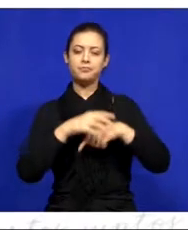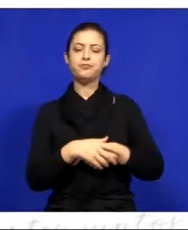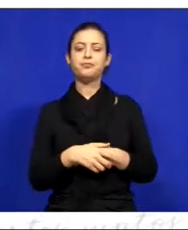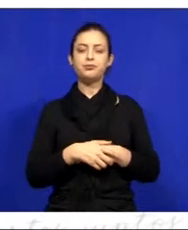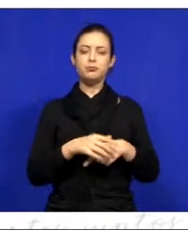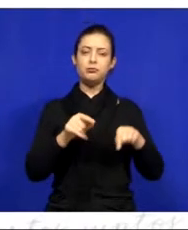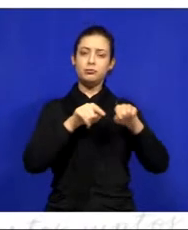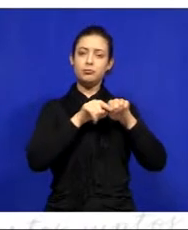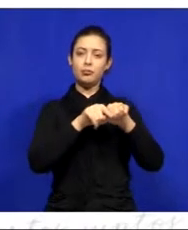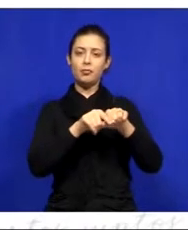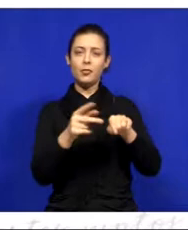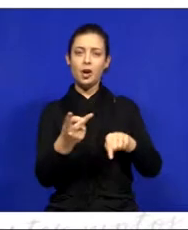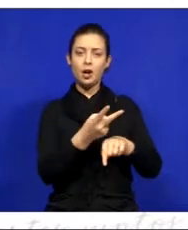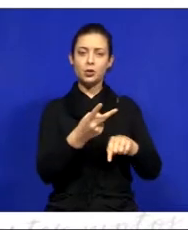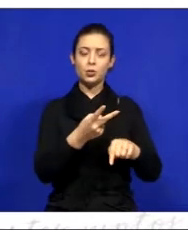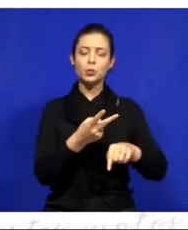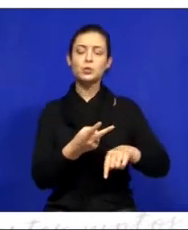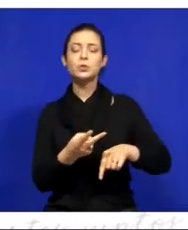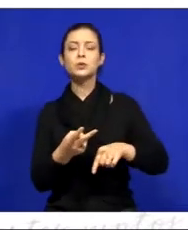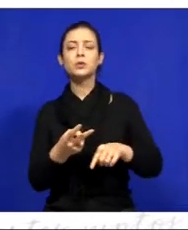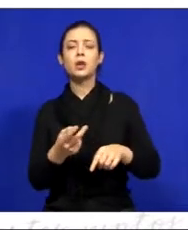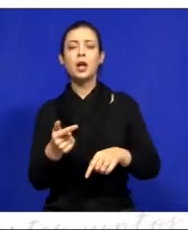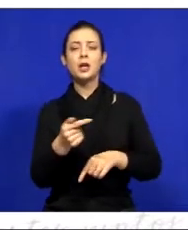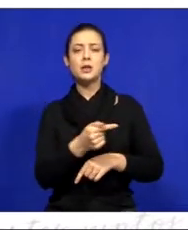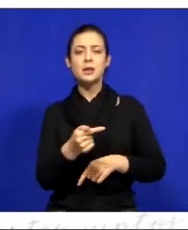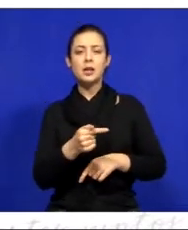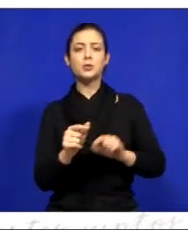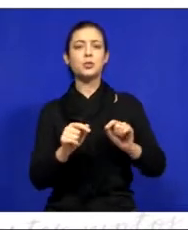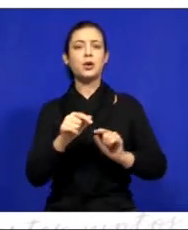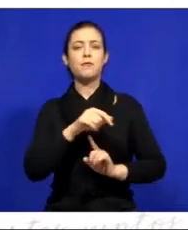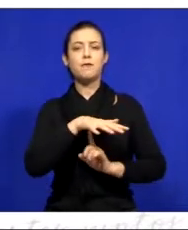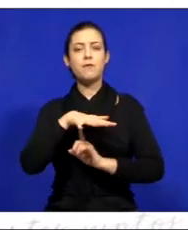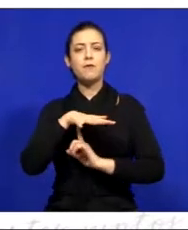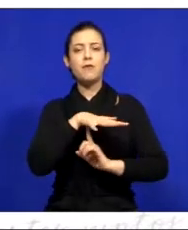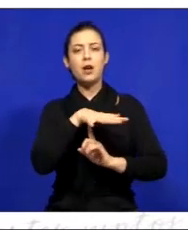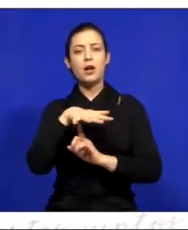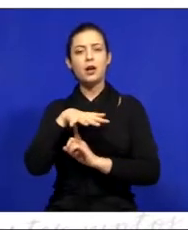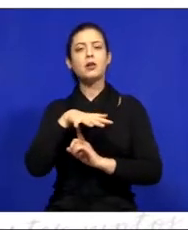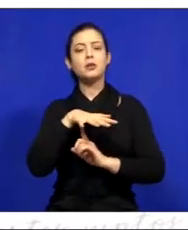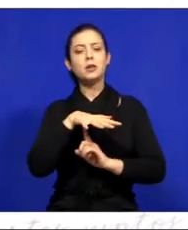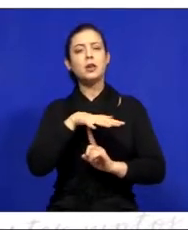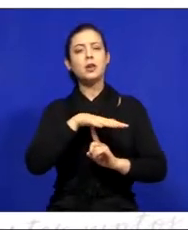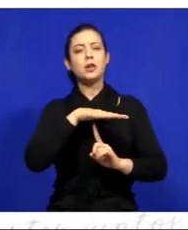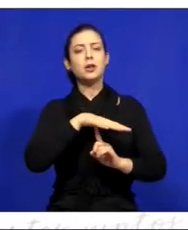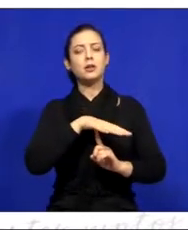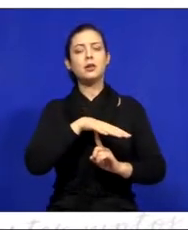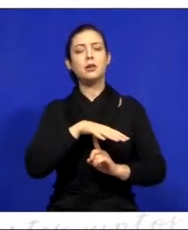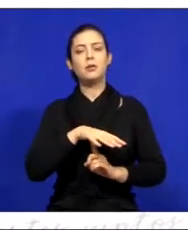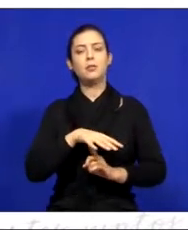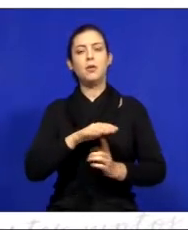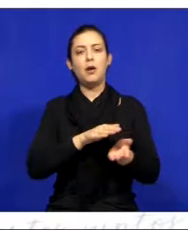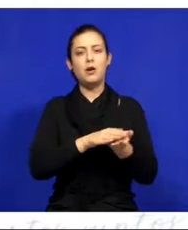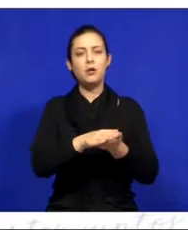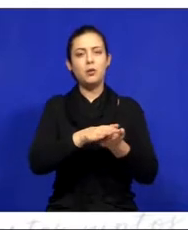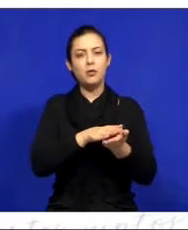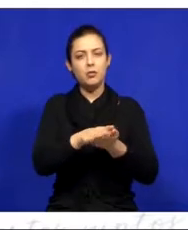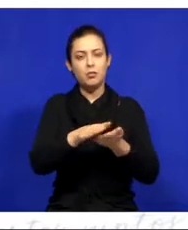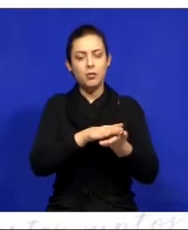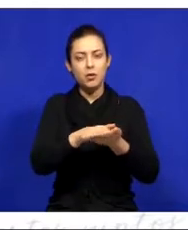aí em parceria para realizar a sétima edição da Feira Regional do Bolinho Caipira, que reuniu